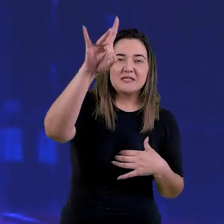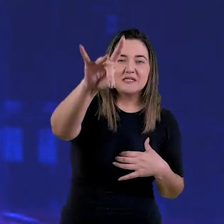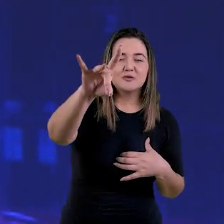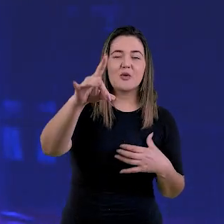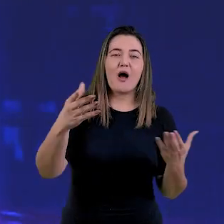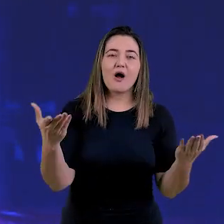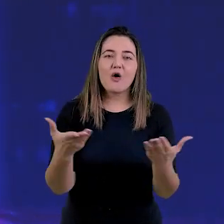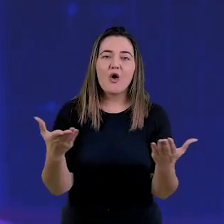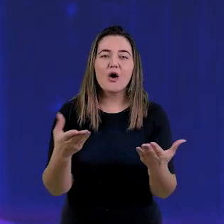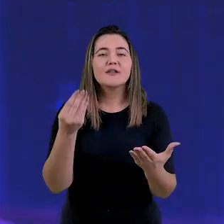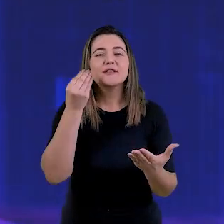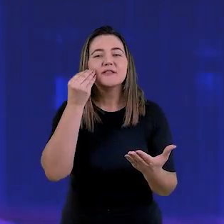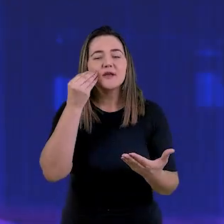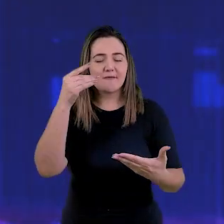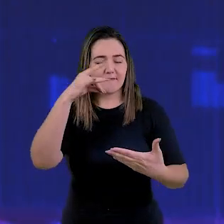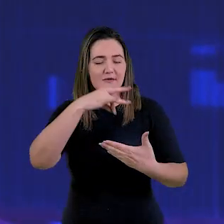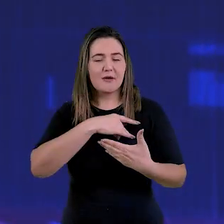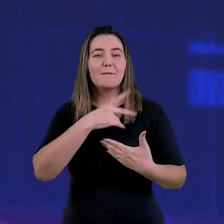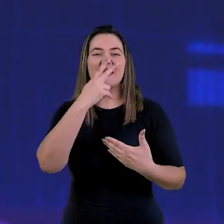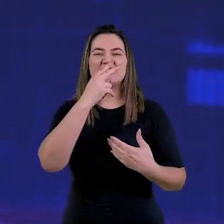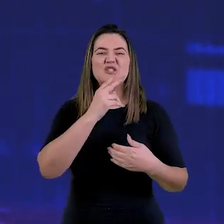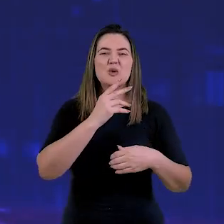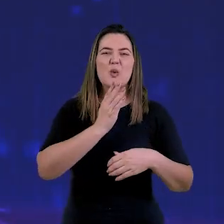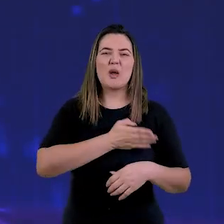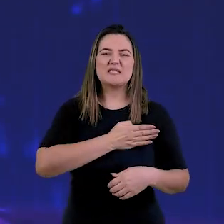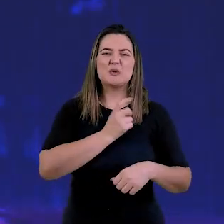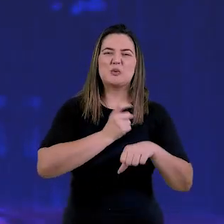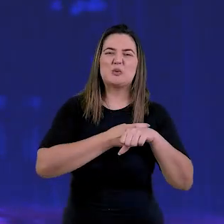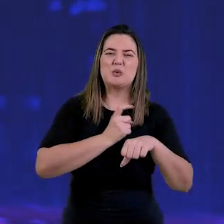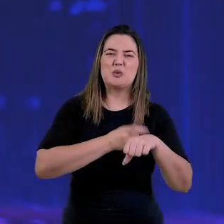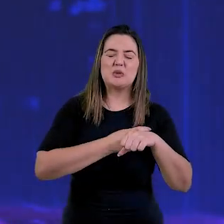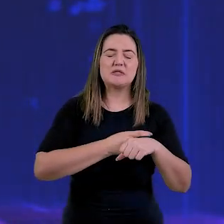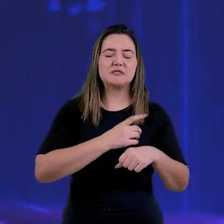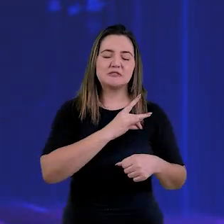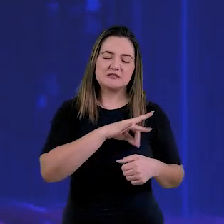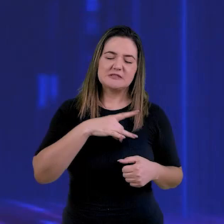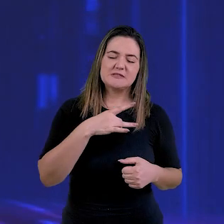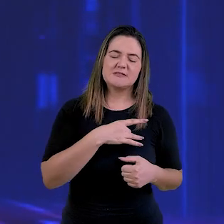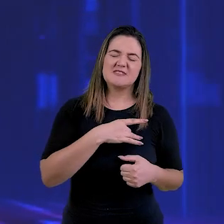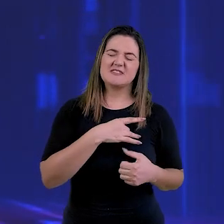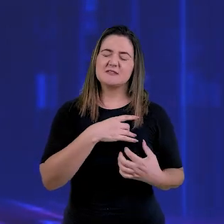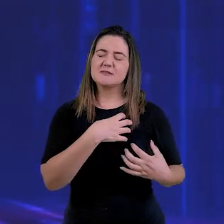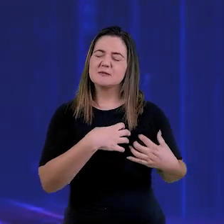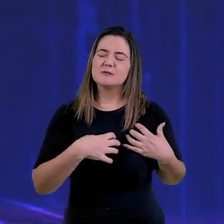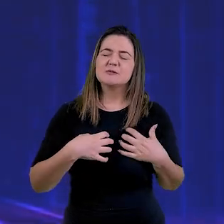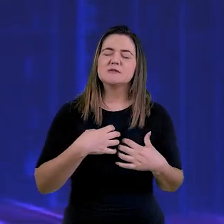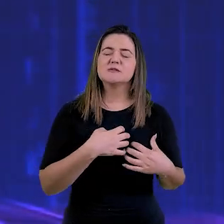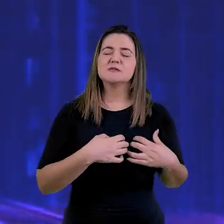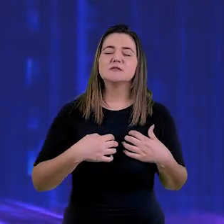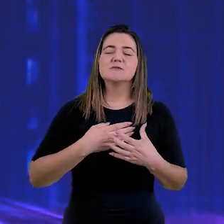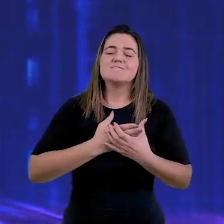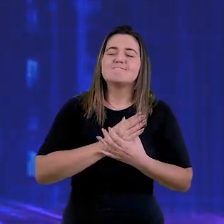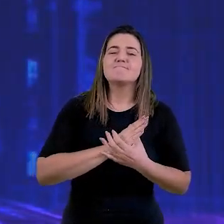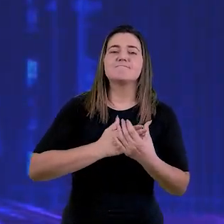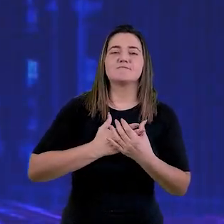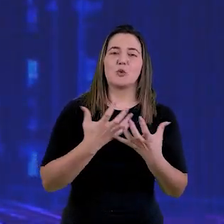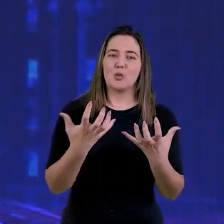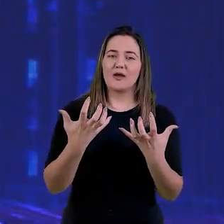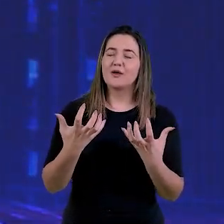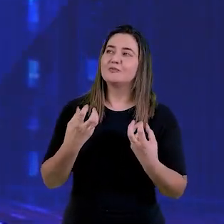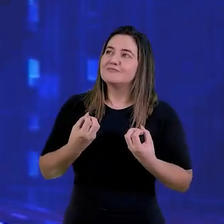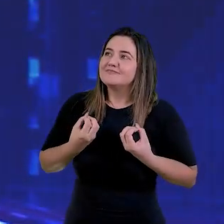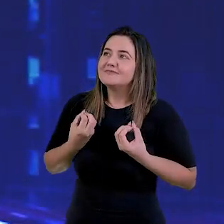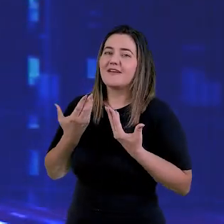Ele está aí, entrando no coração mais duro que está me assistindo agora, para te convencer de que você